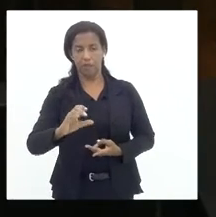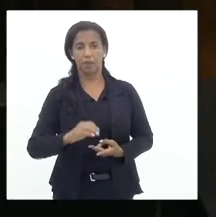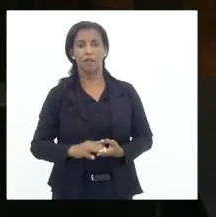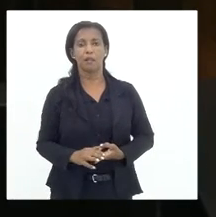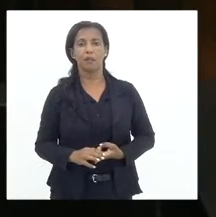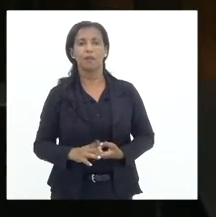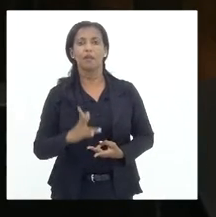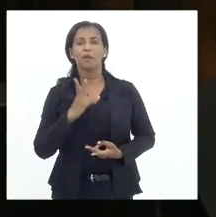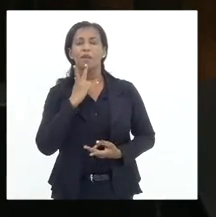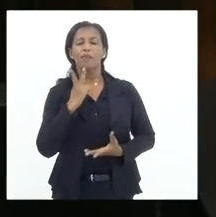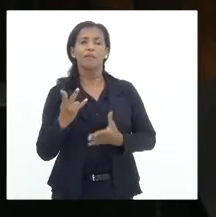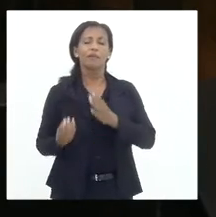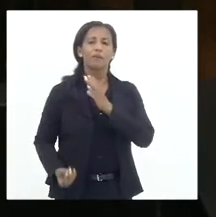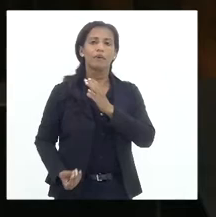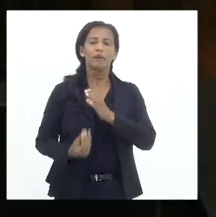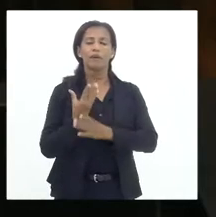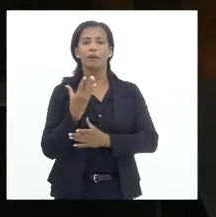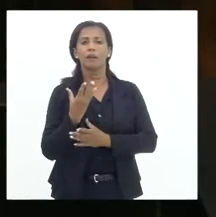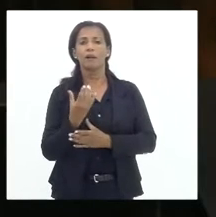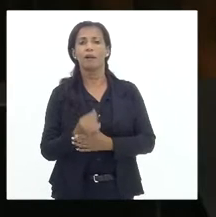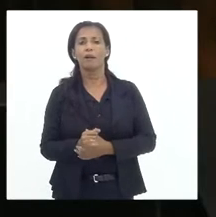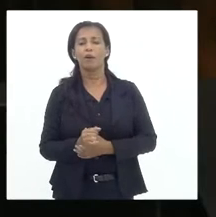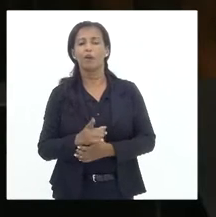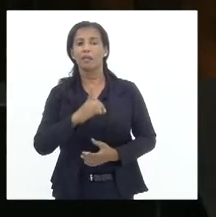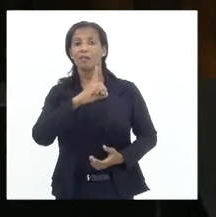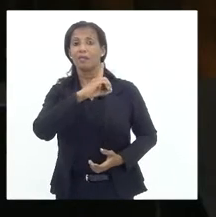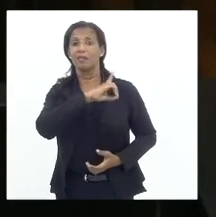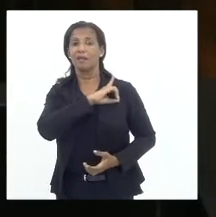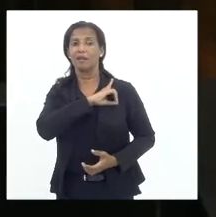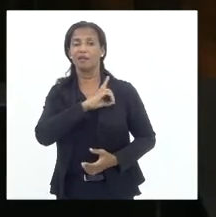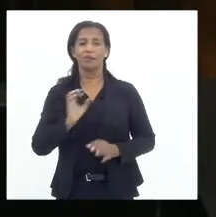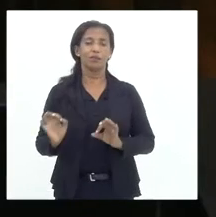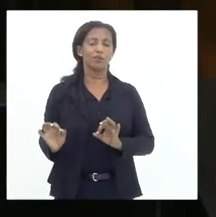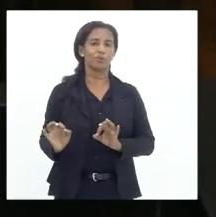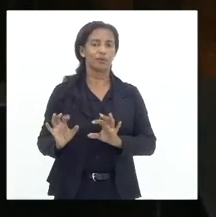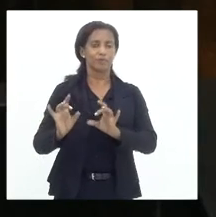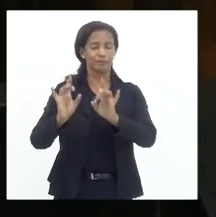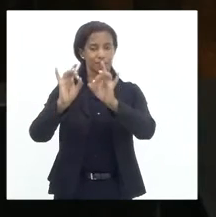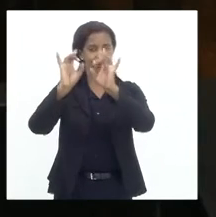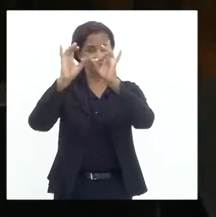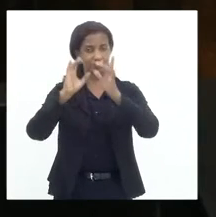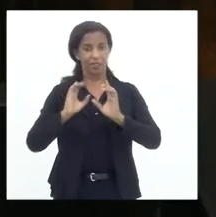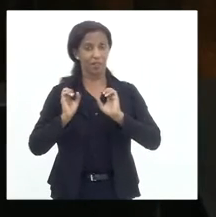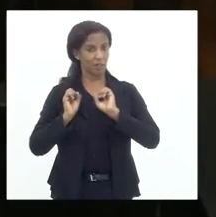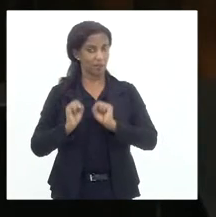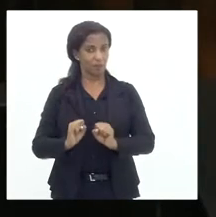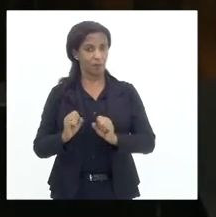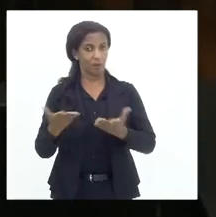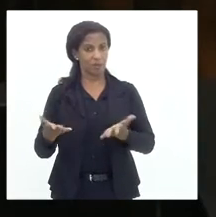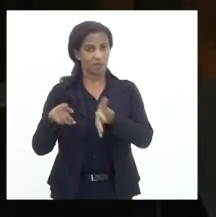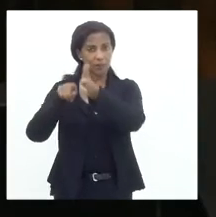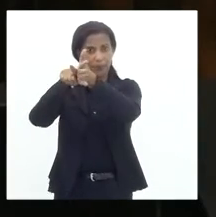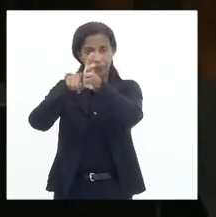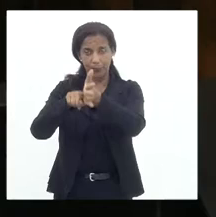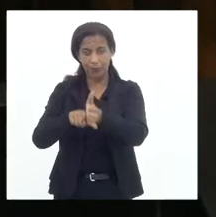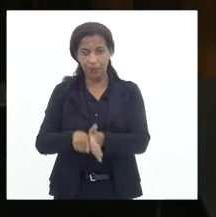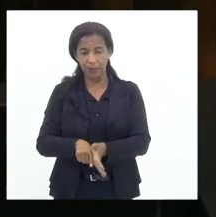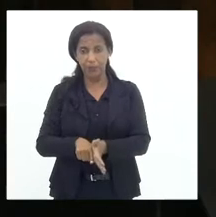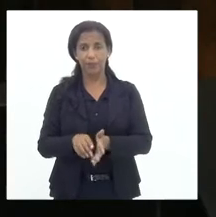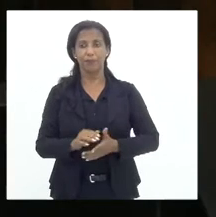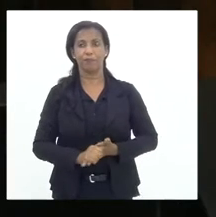respeito a se criar uma delegacia específica que possa estar investigando